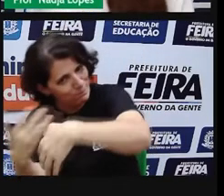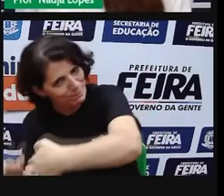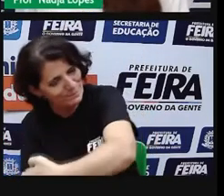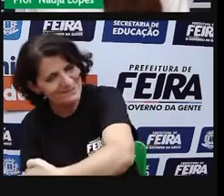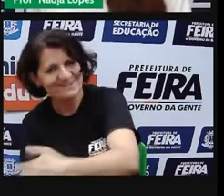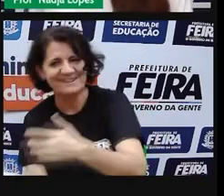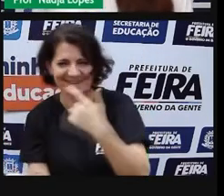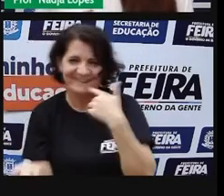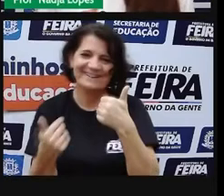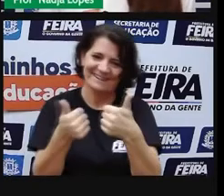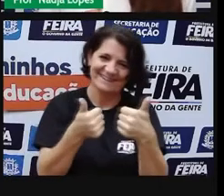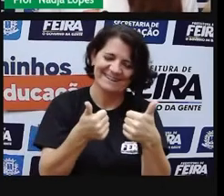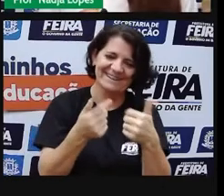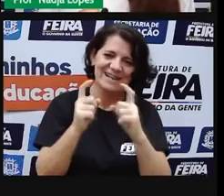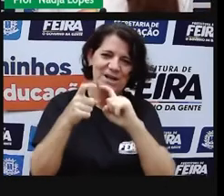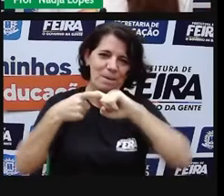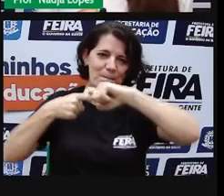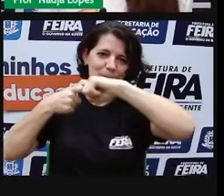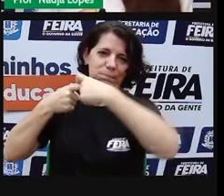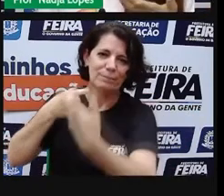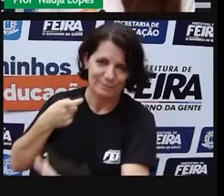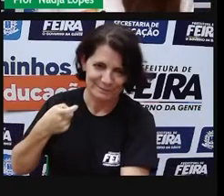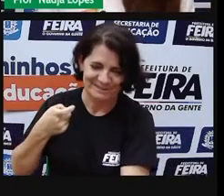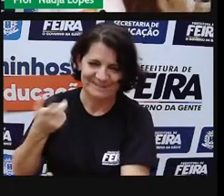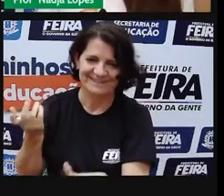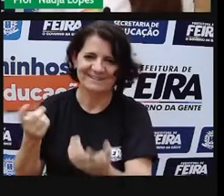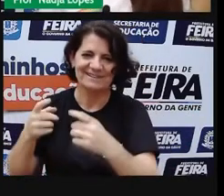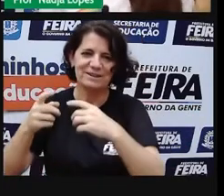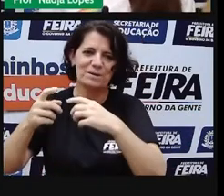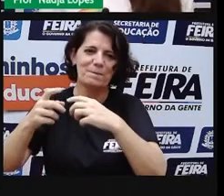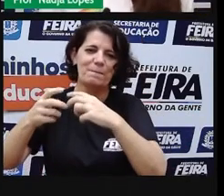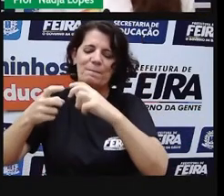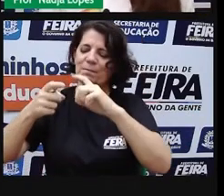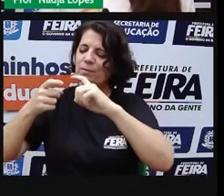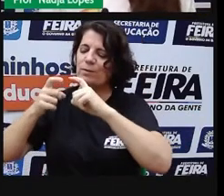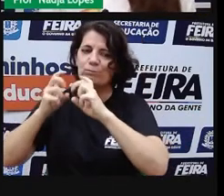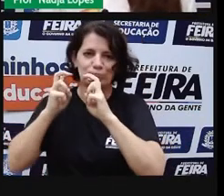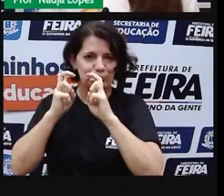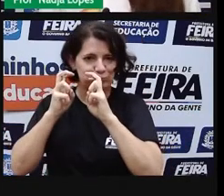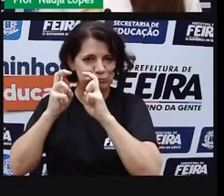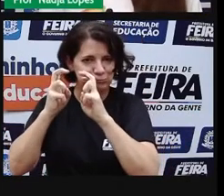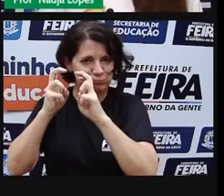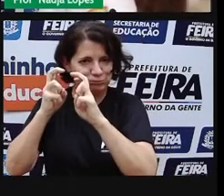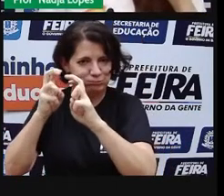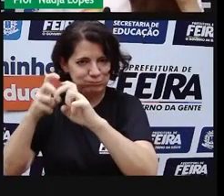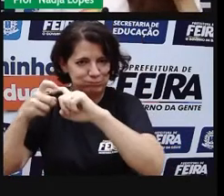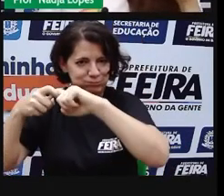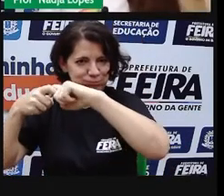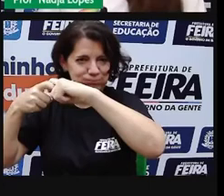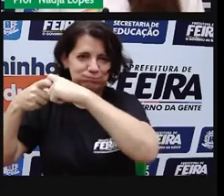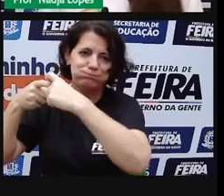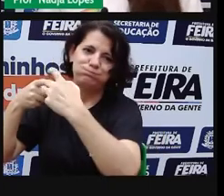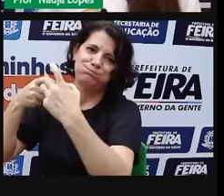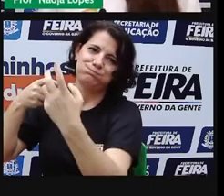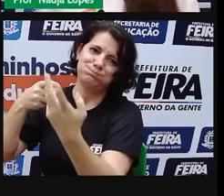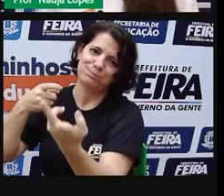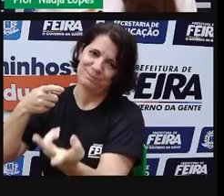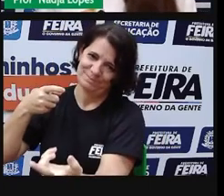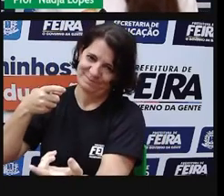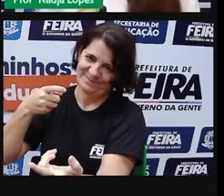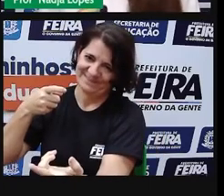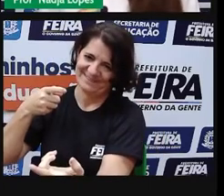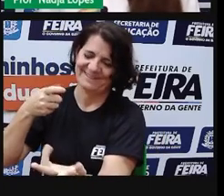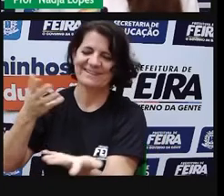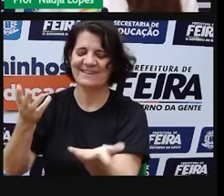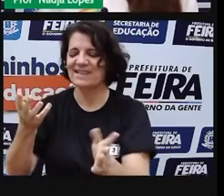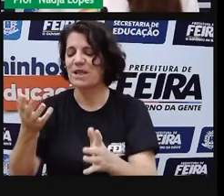O tomba virou tomba por conta do tombamento do trem. Já falei isso pra vocês na aula passada.